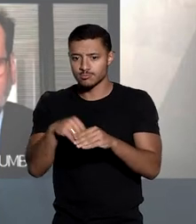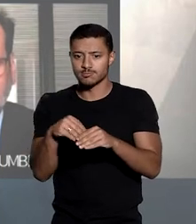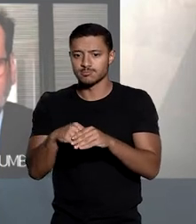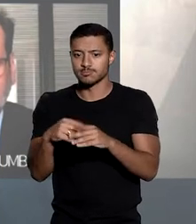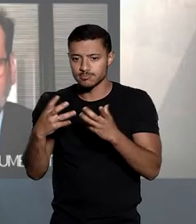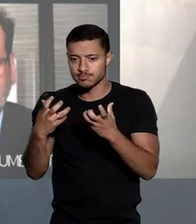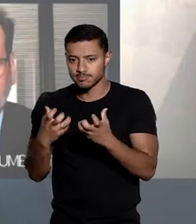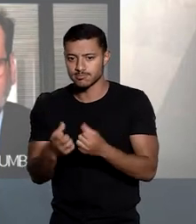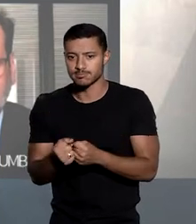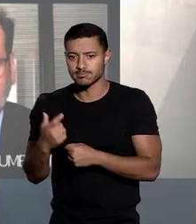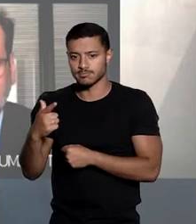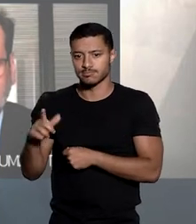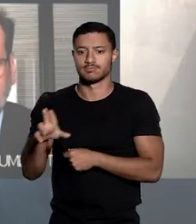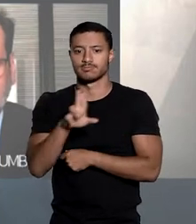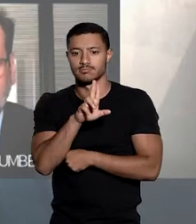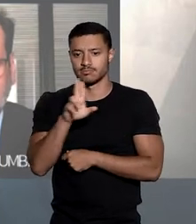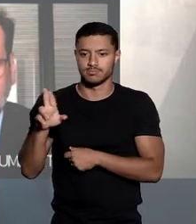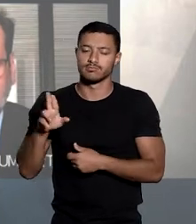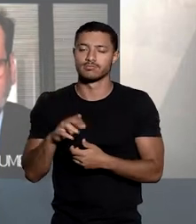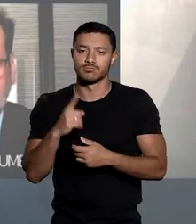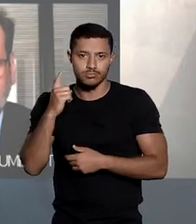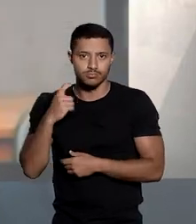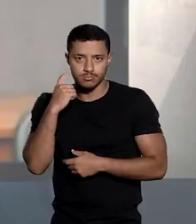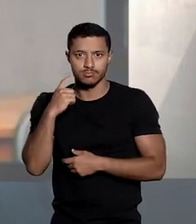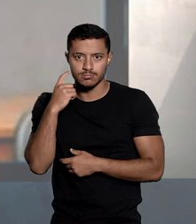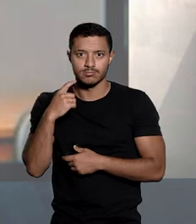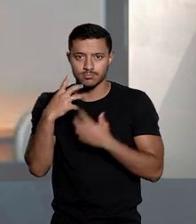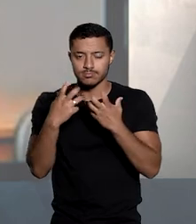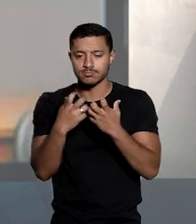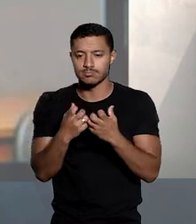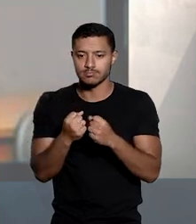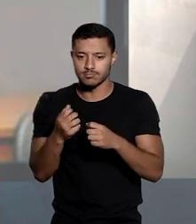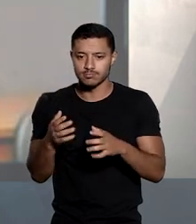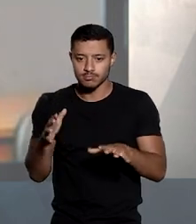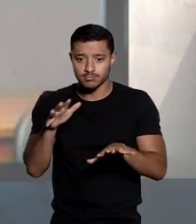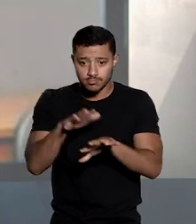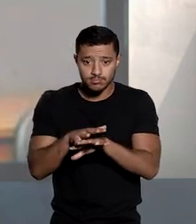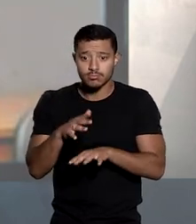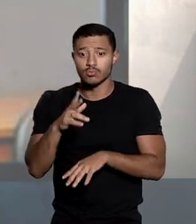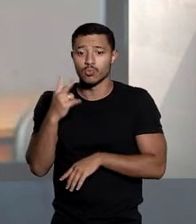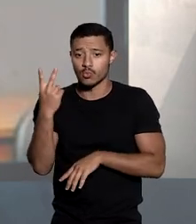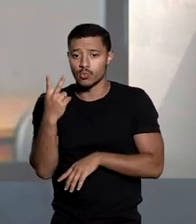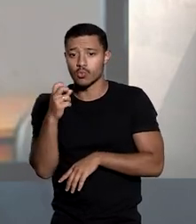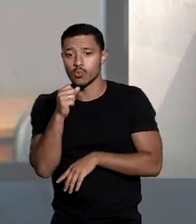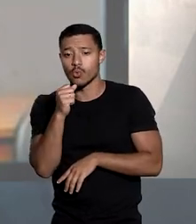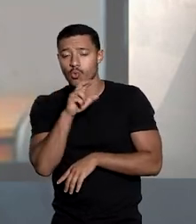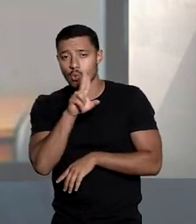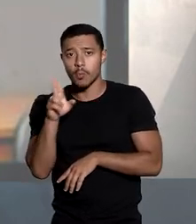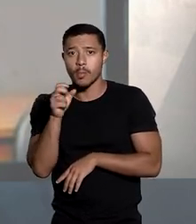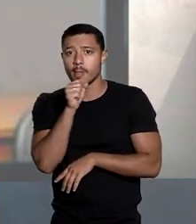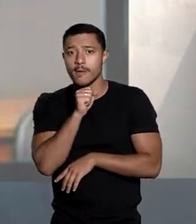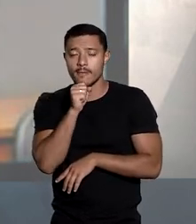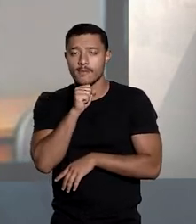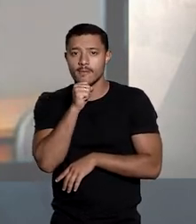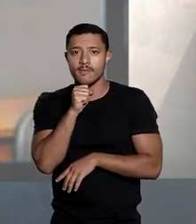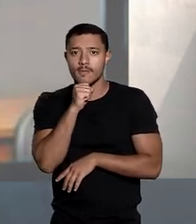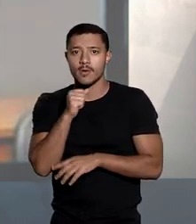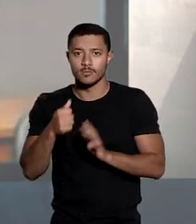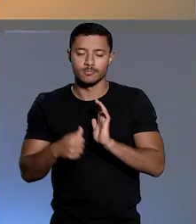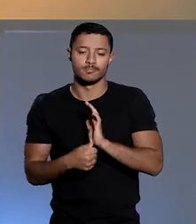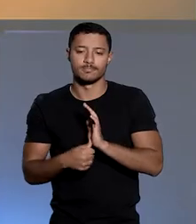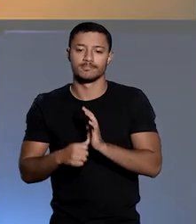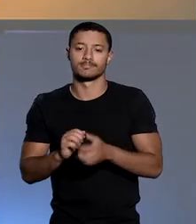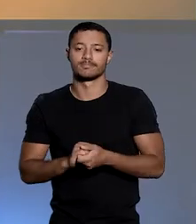provimento ao recurso especial do advogado, autorizando a inclusão do sobrenome da avó materna no registro